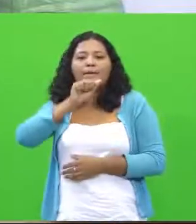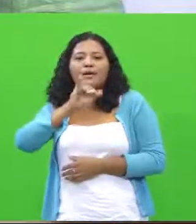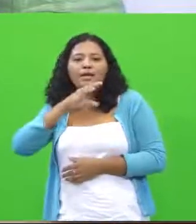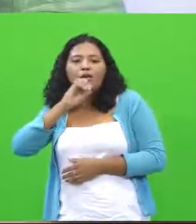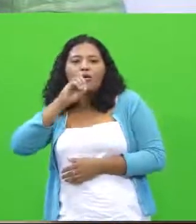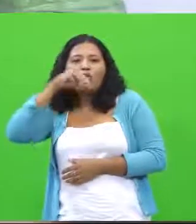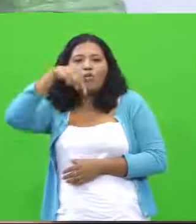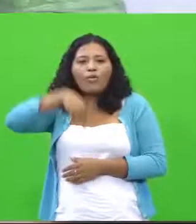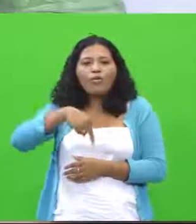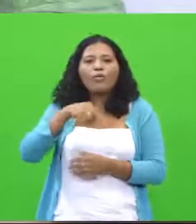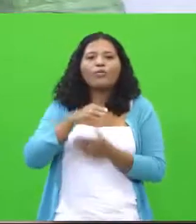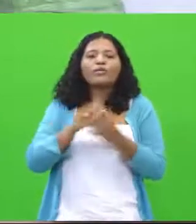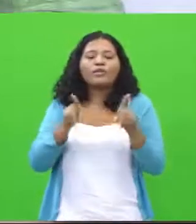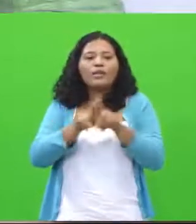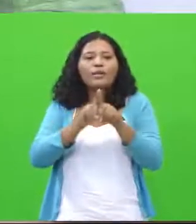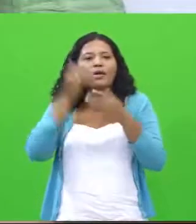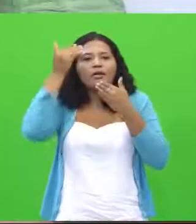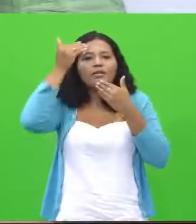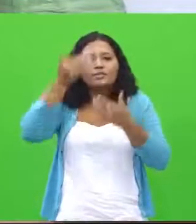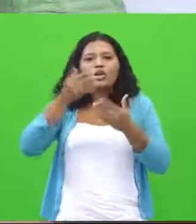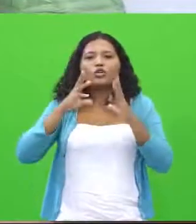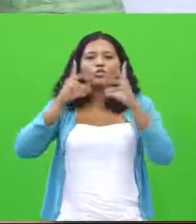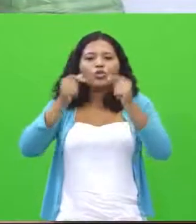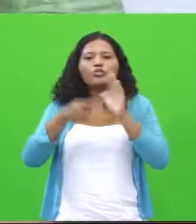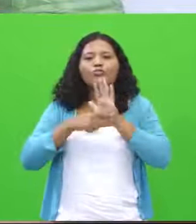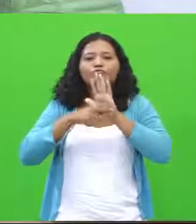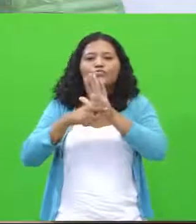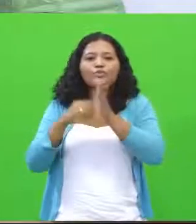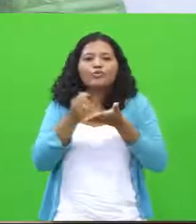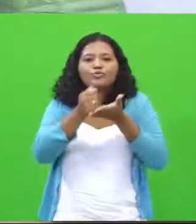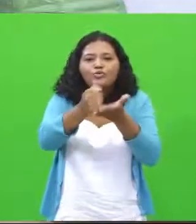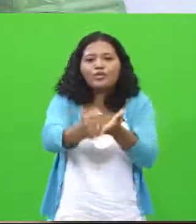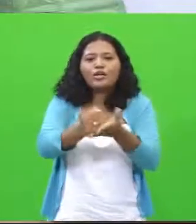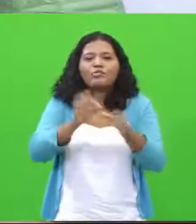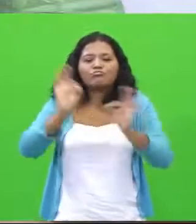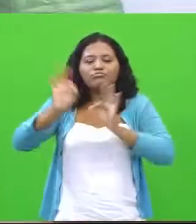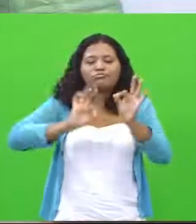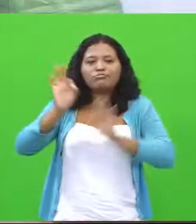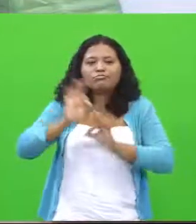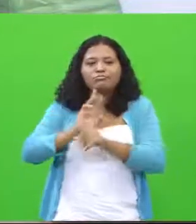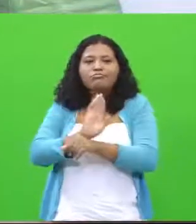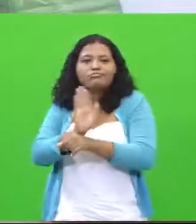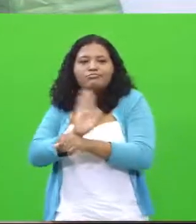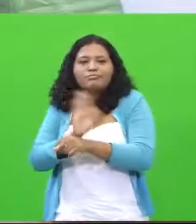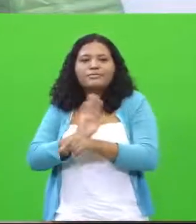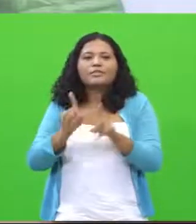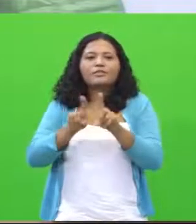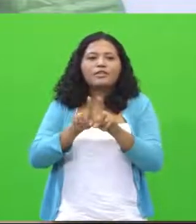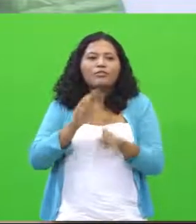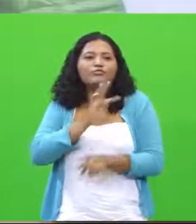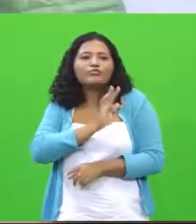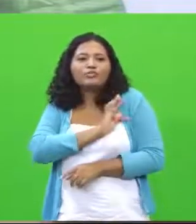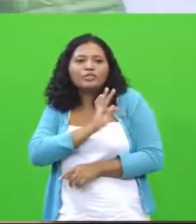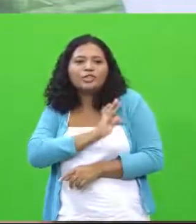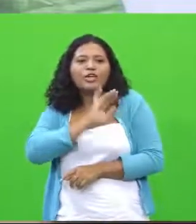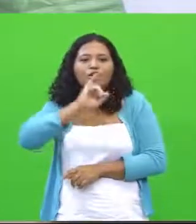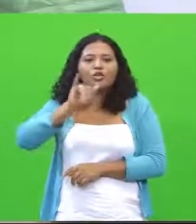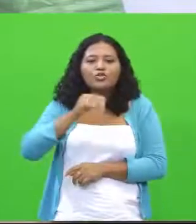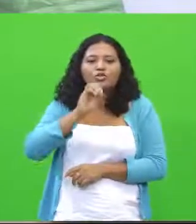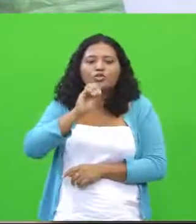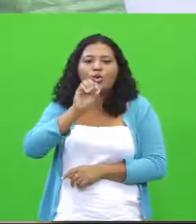agradecer a todos aqueles que ajudaram a organizar os vídeos, os técnicos Dário, João,